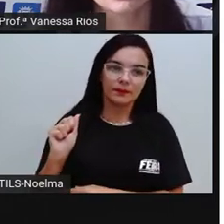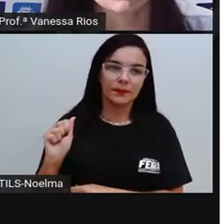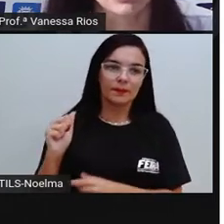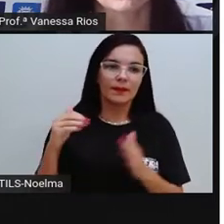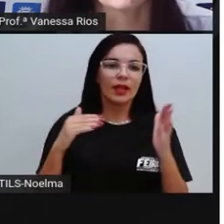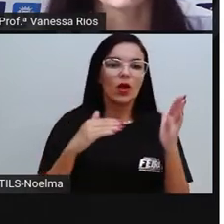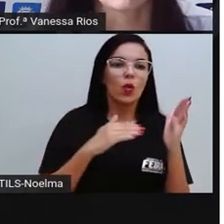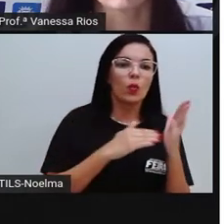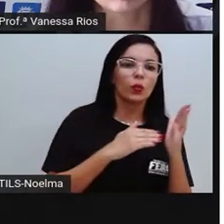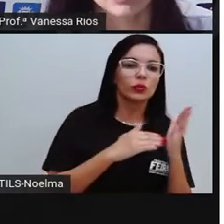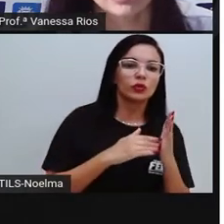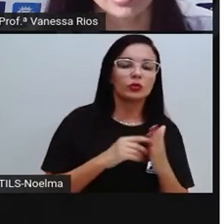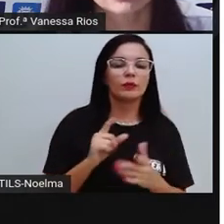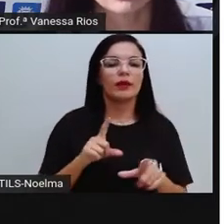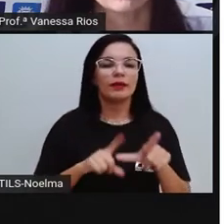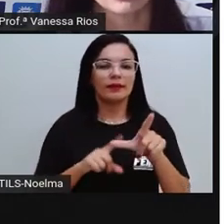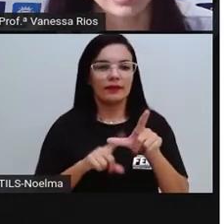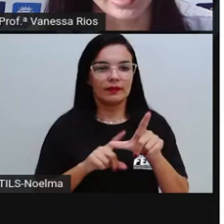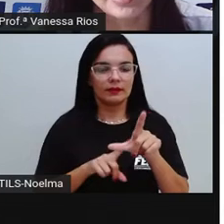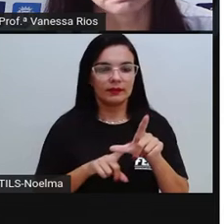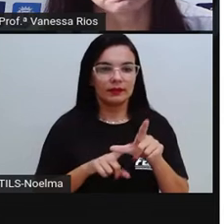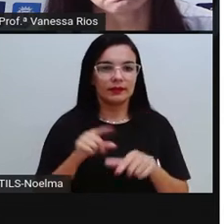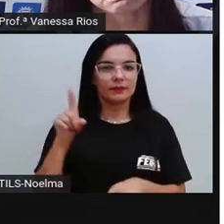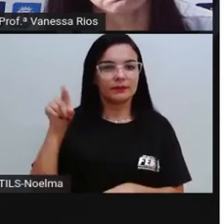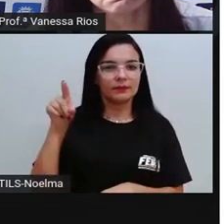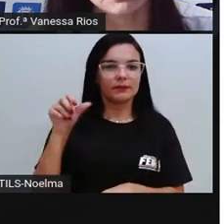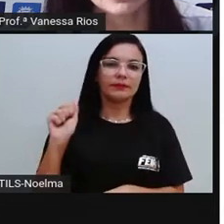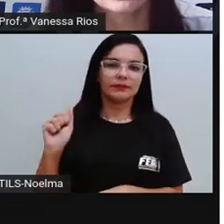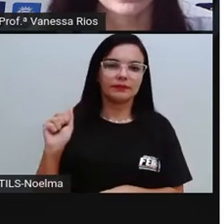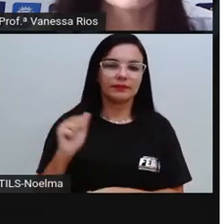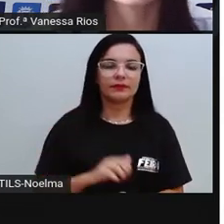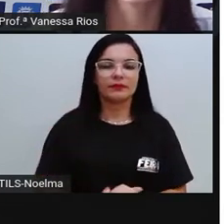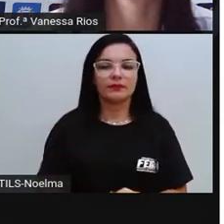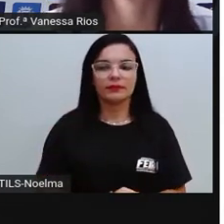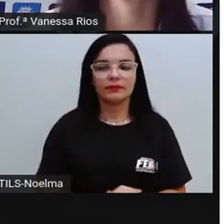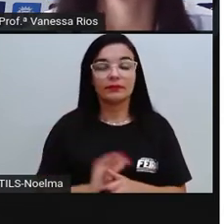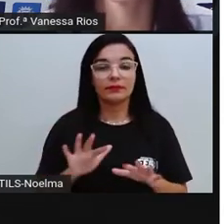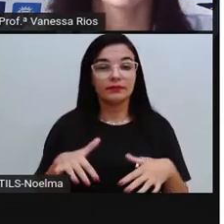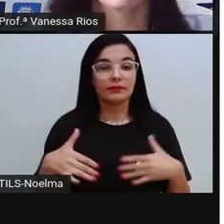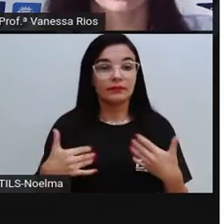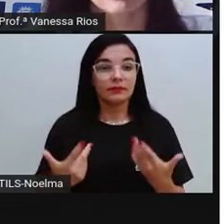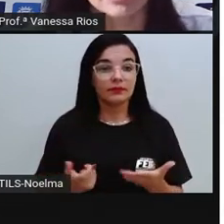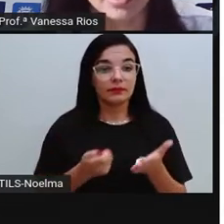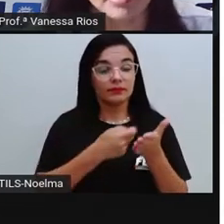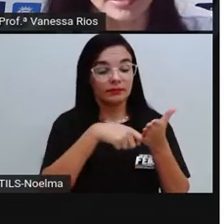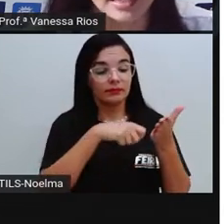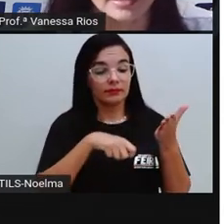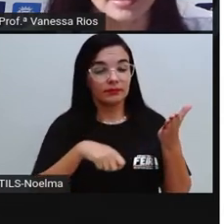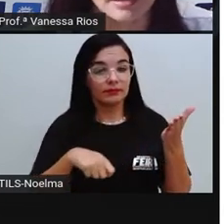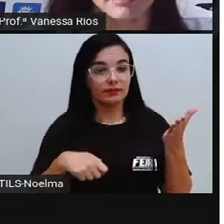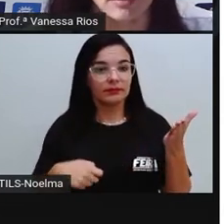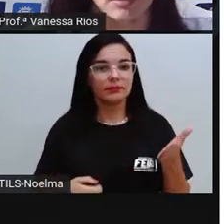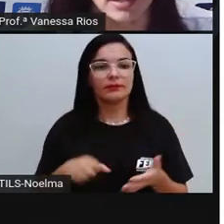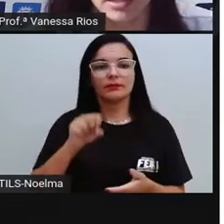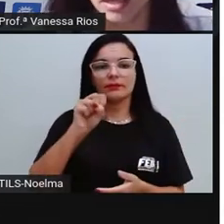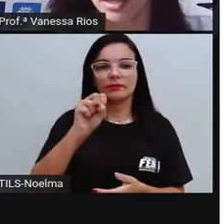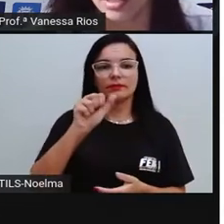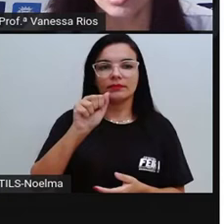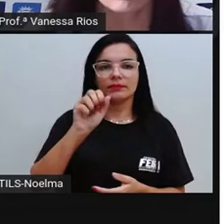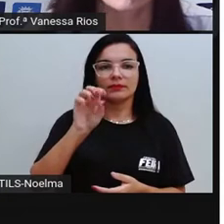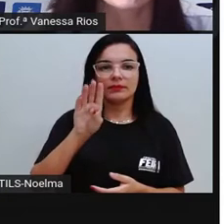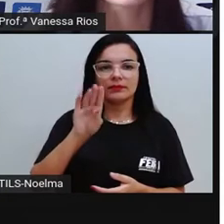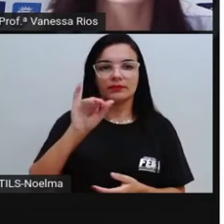acima aí da última letra A. E aí se escreve a palavra sabiá dessa forma.